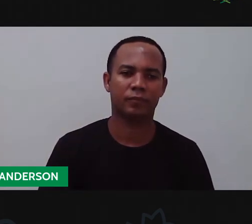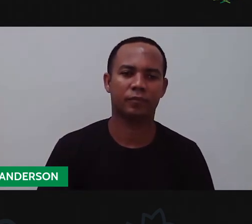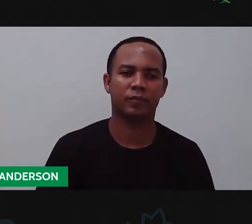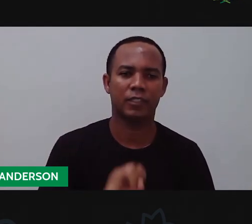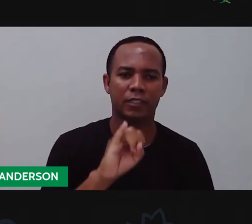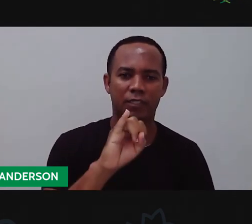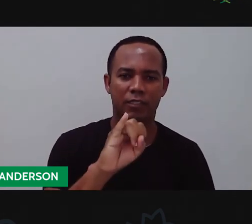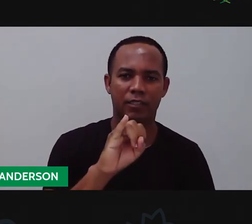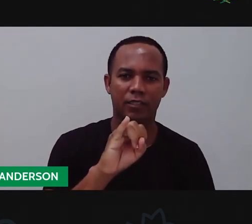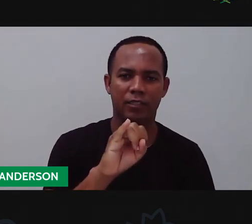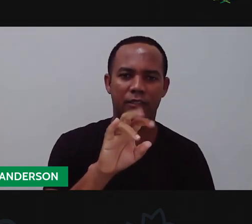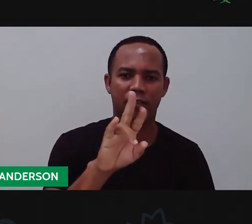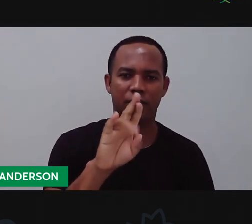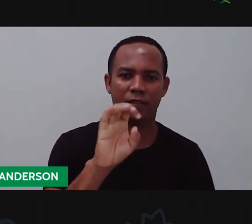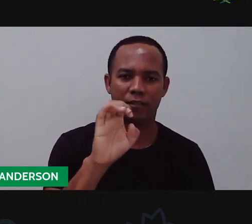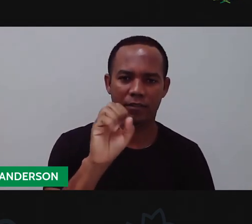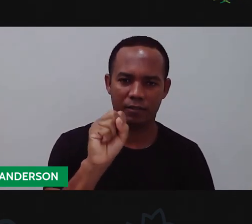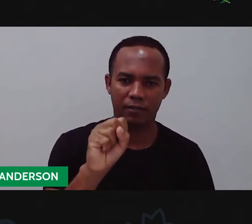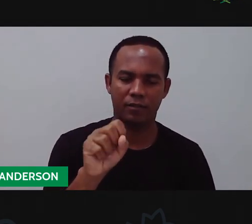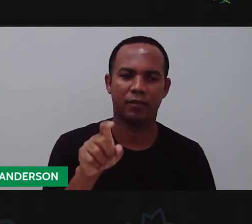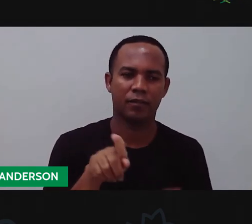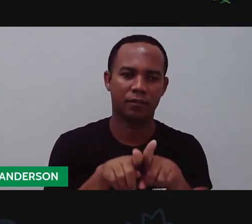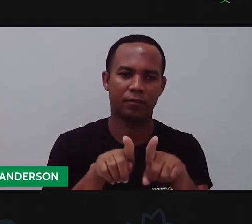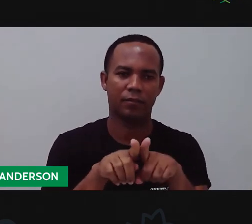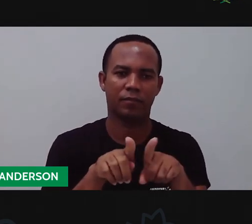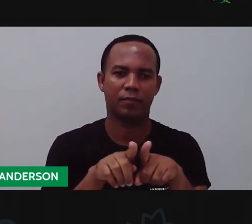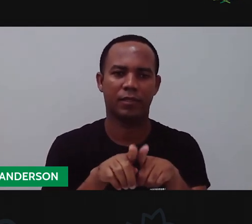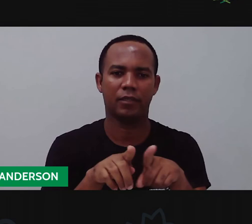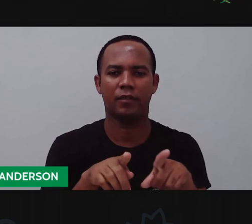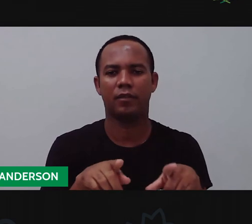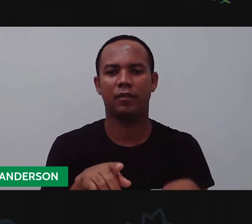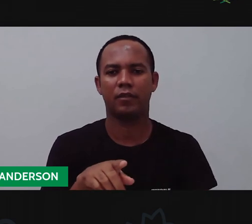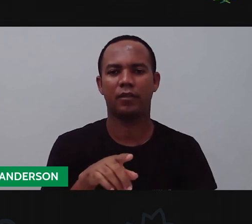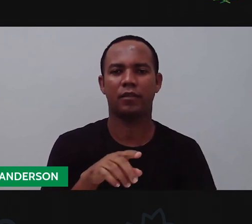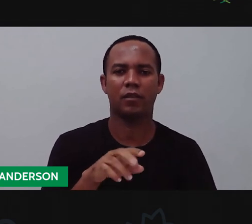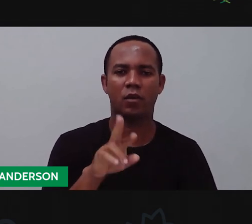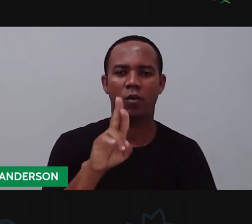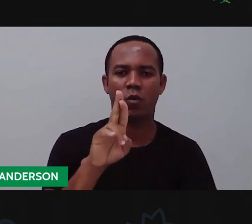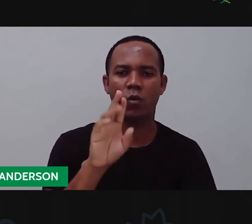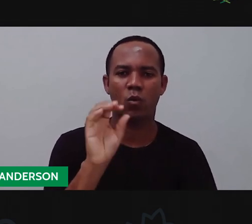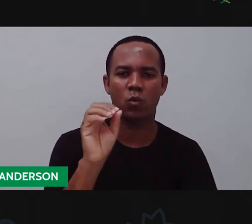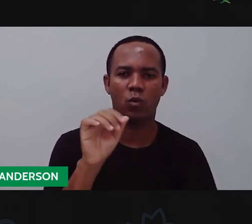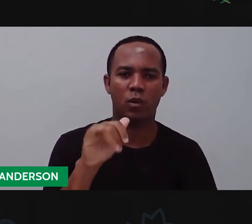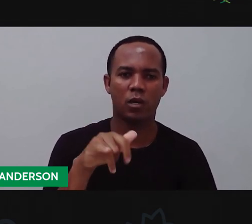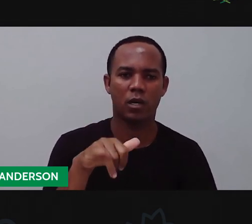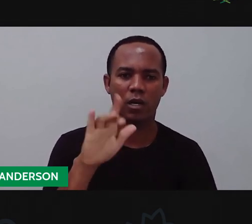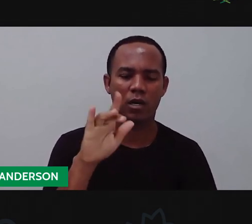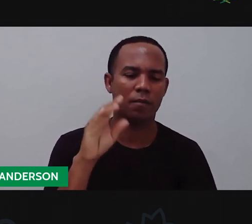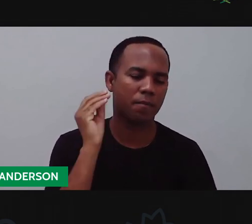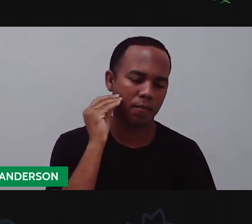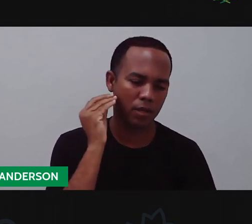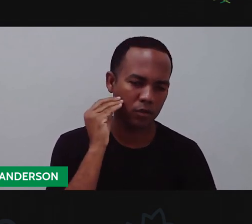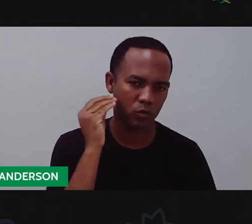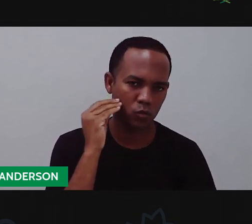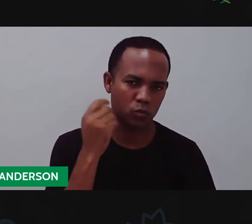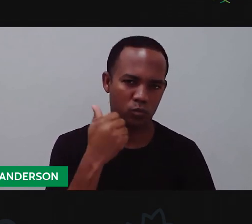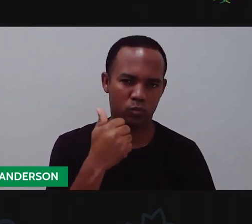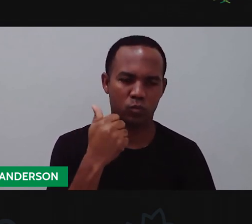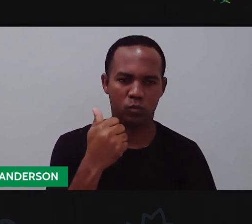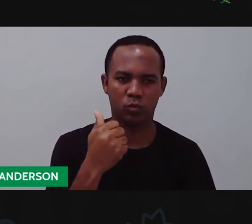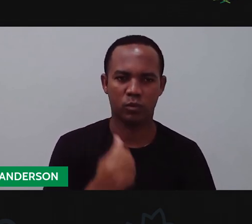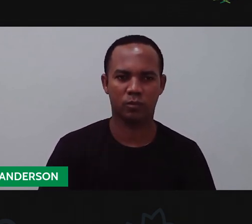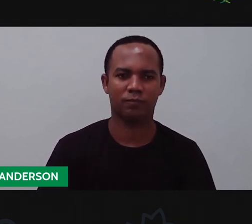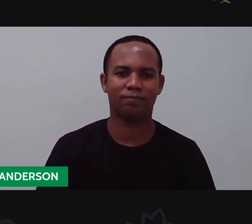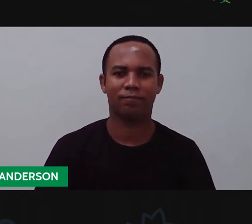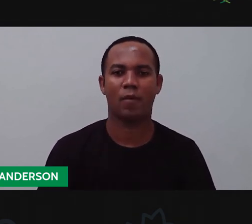Irisvaldo de Jesus, né? Que eu acho que tem o... E Juan. Que um beijo para vocês, tá? É um